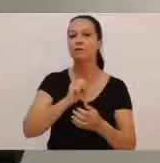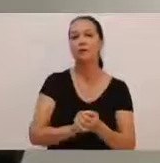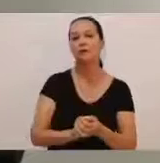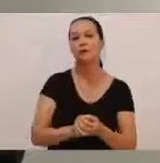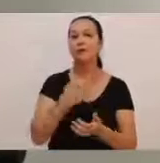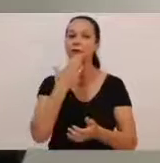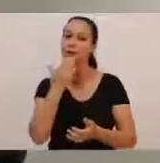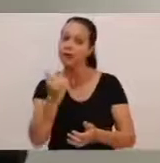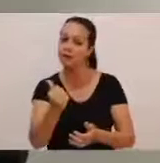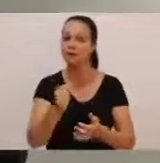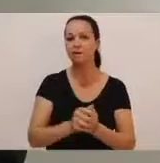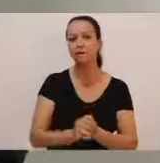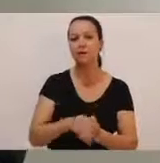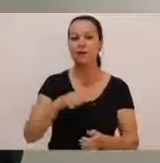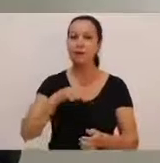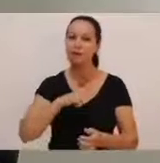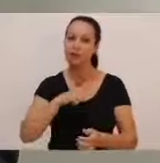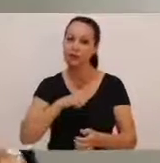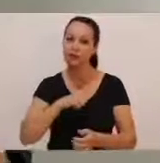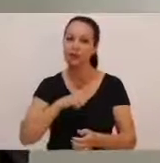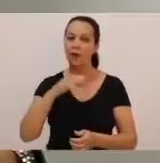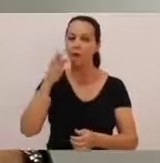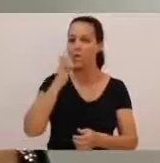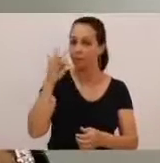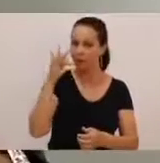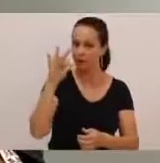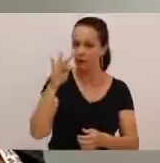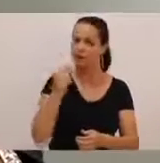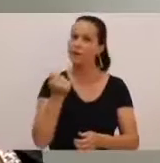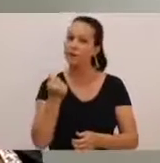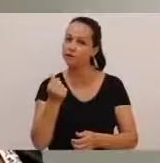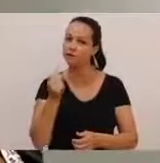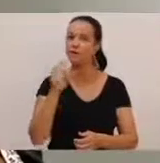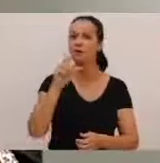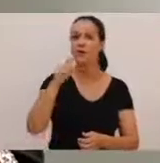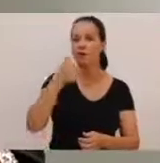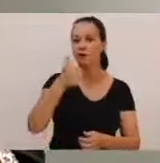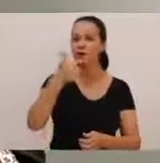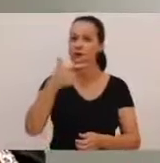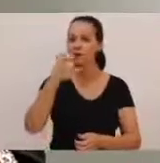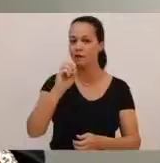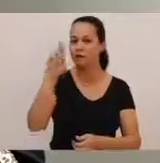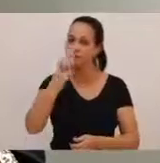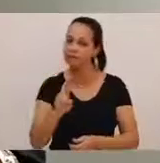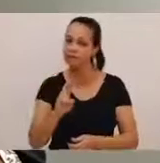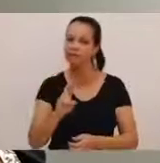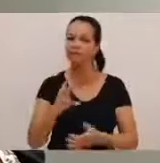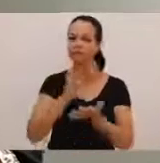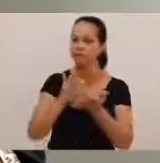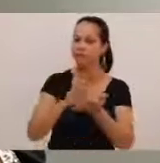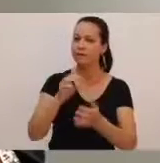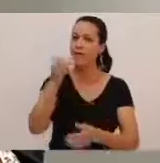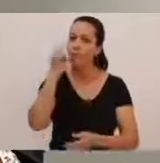escolaridade exigido. Então nós temos para o nível superior um valor de R$ 120,00 a